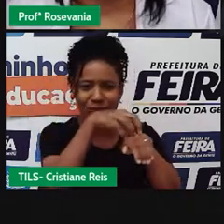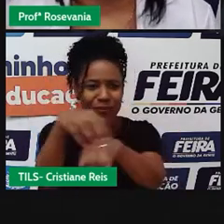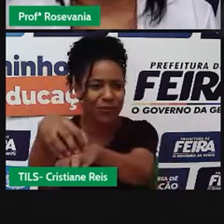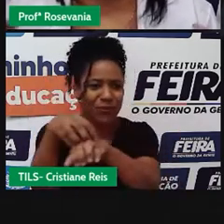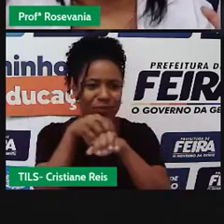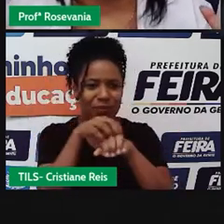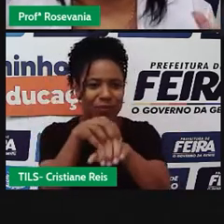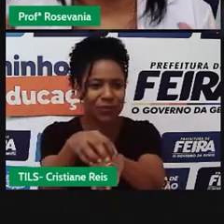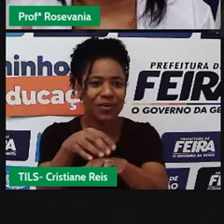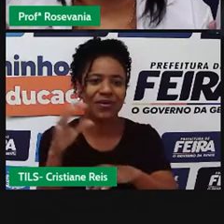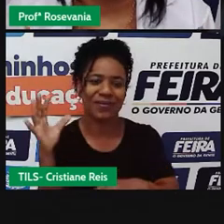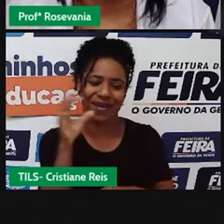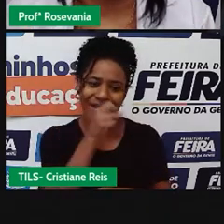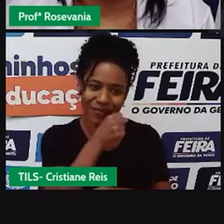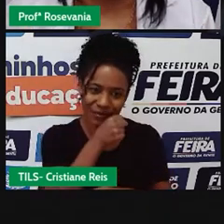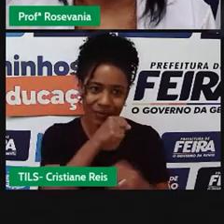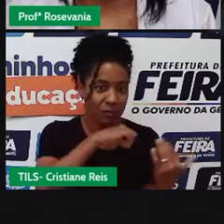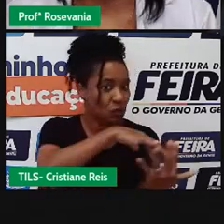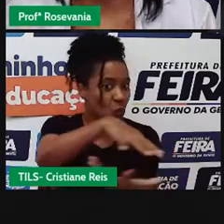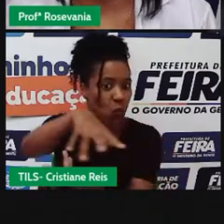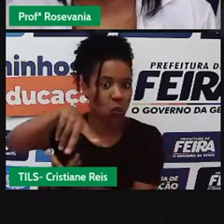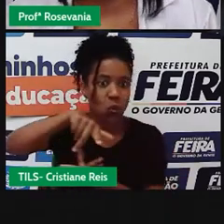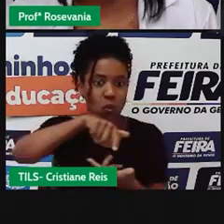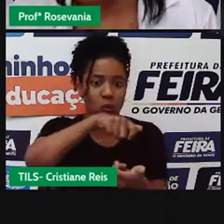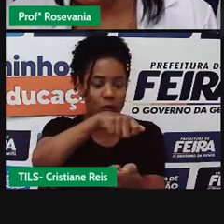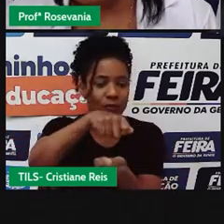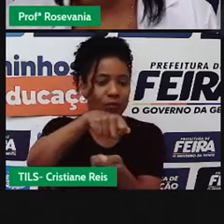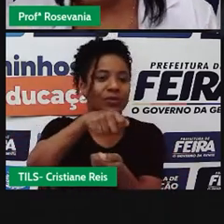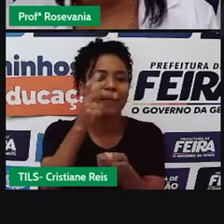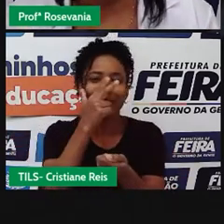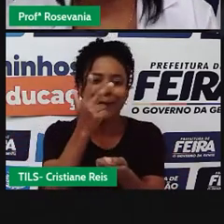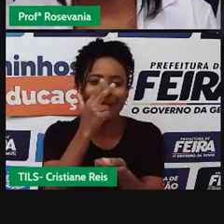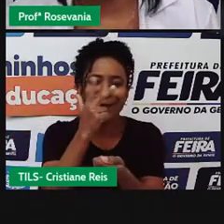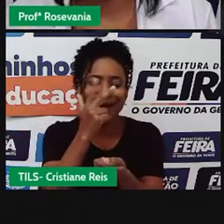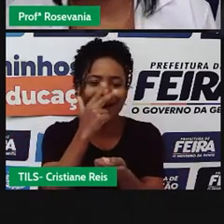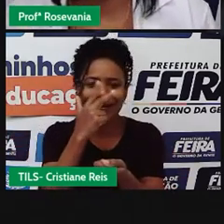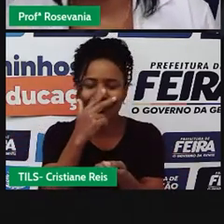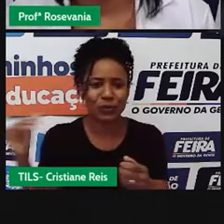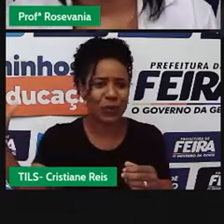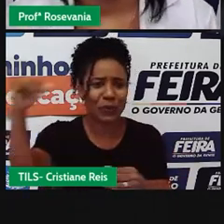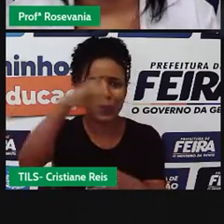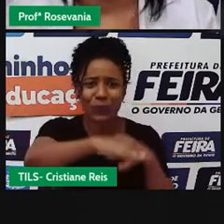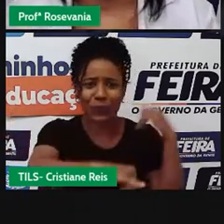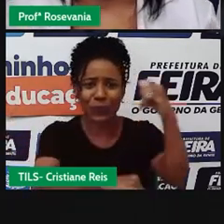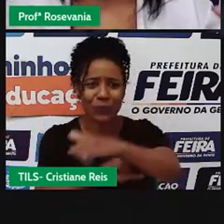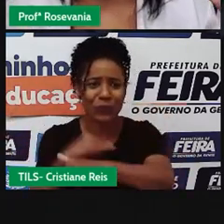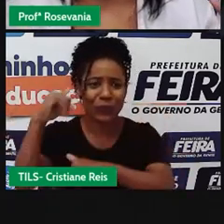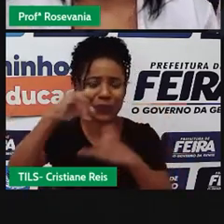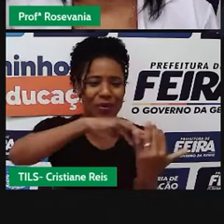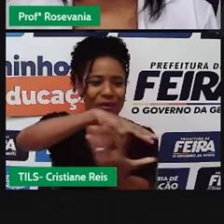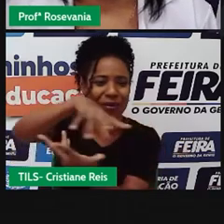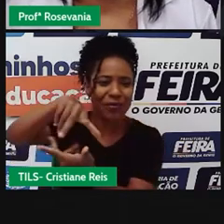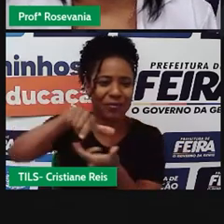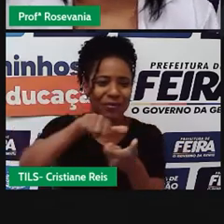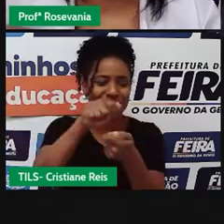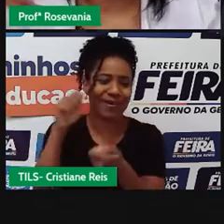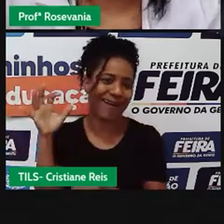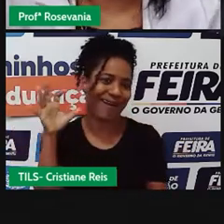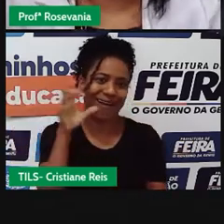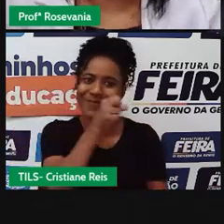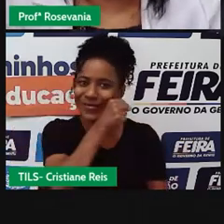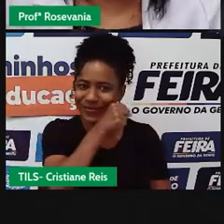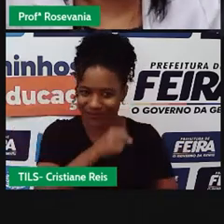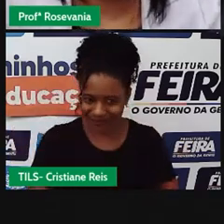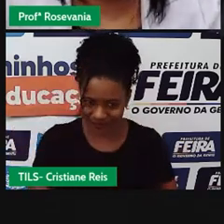consequentemente, o mundo, ele quase que deu uma encurtadinha, embora de si, é que pode se dizer assim, né, e os cantos, eles não